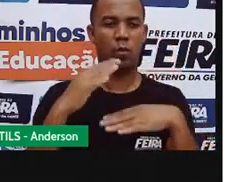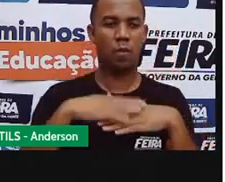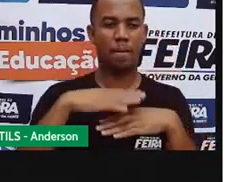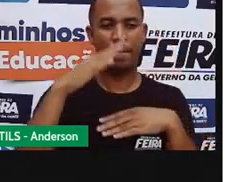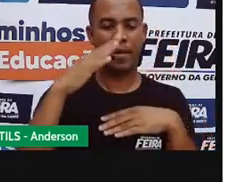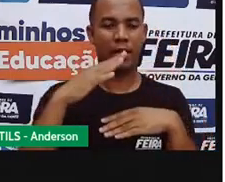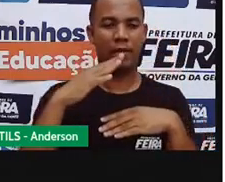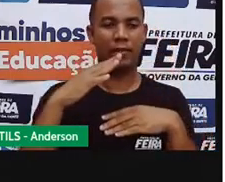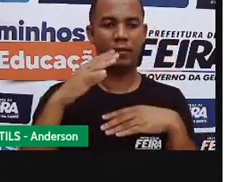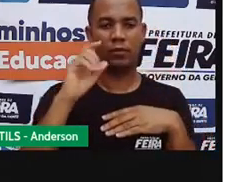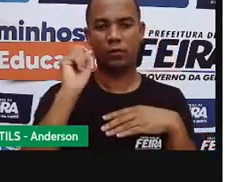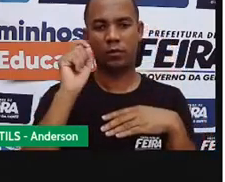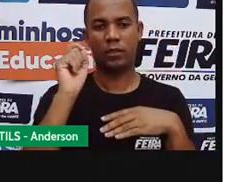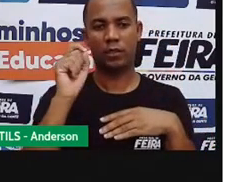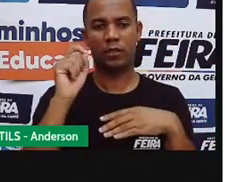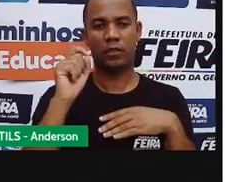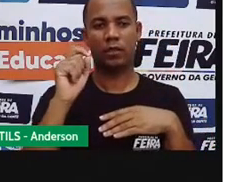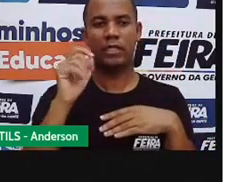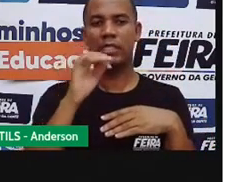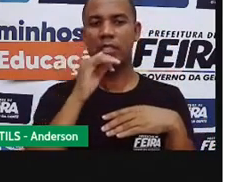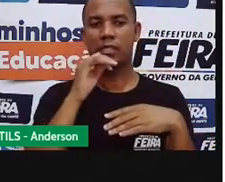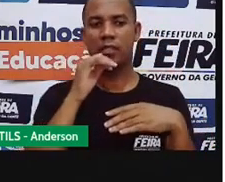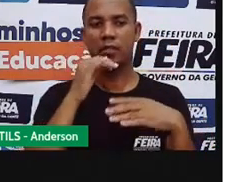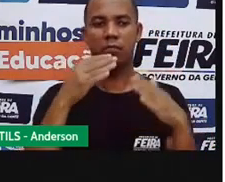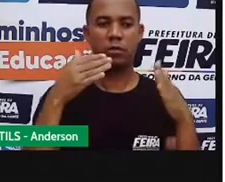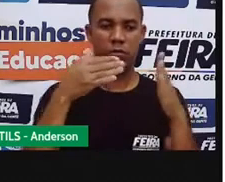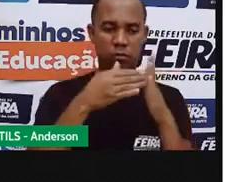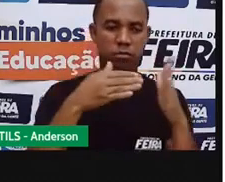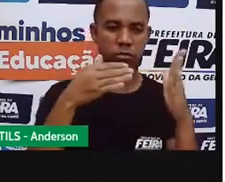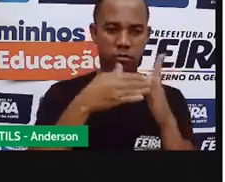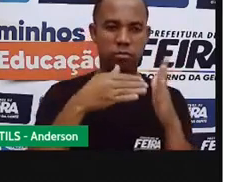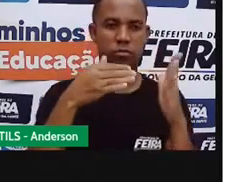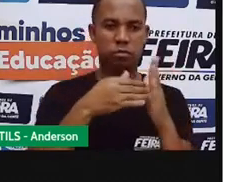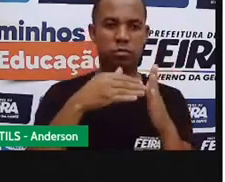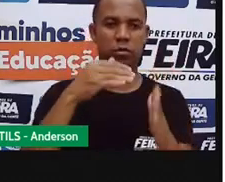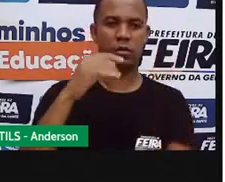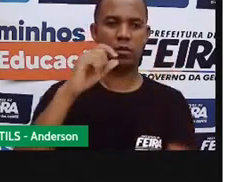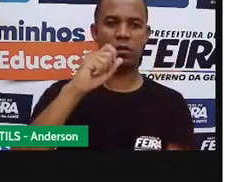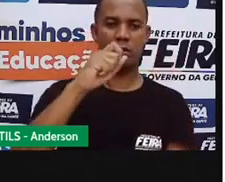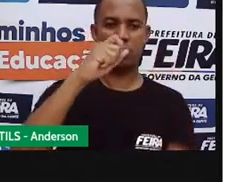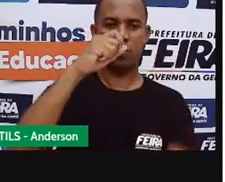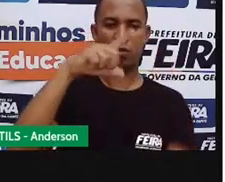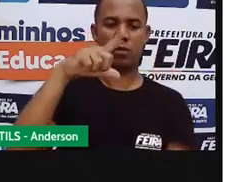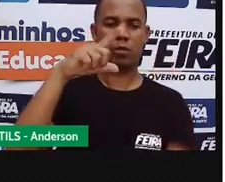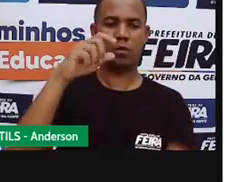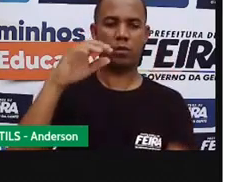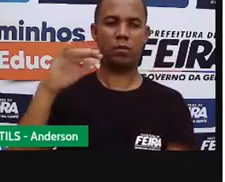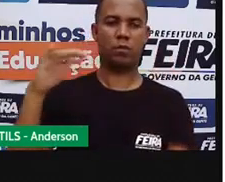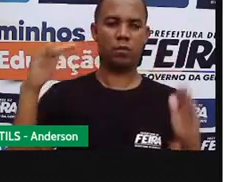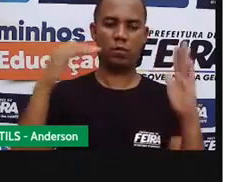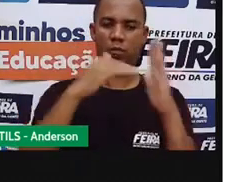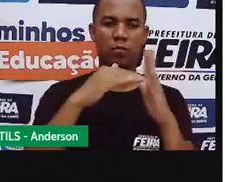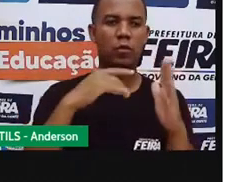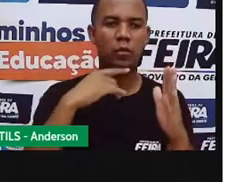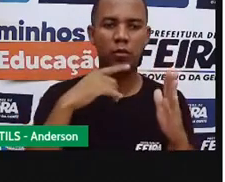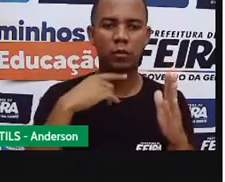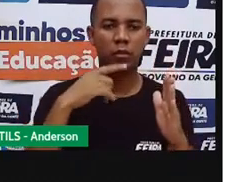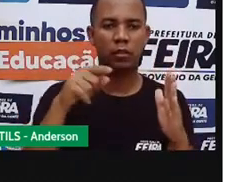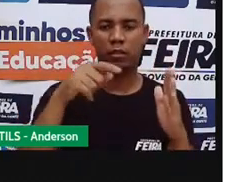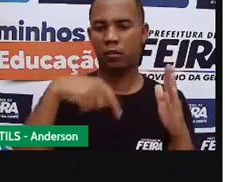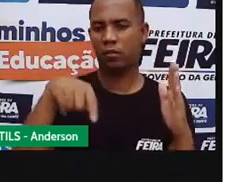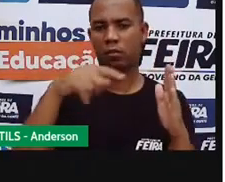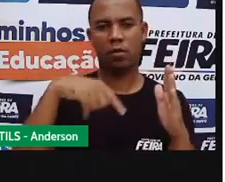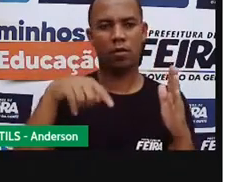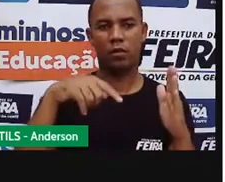impedimentos, mais barreiras. E a luz do sol não passa por completo. Por isso, que nós